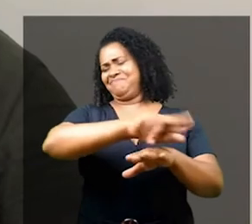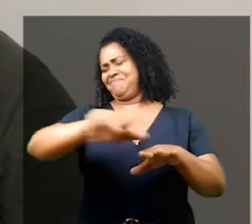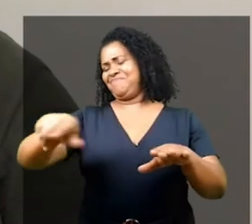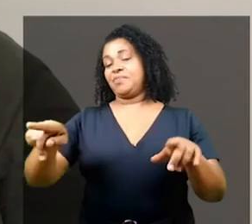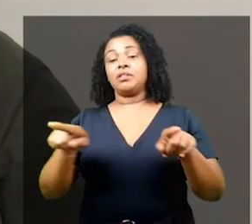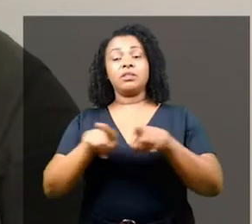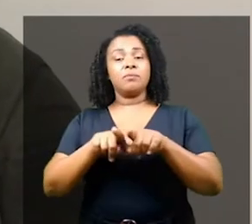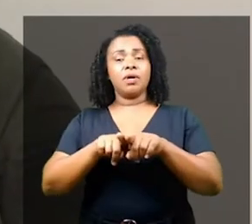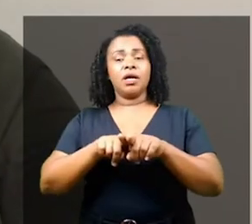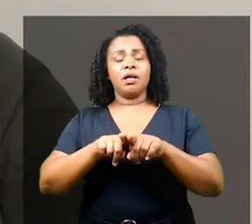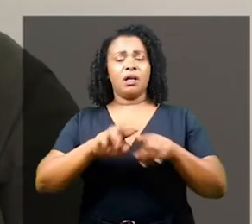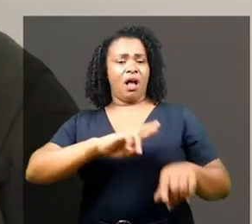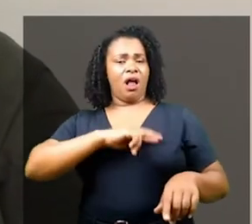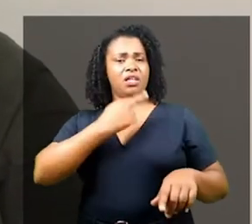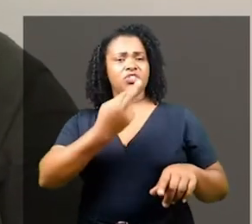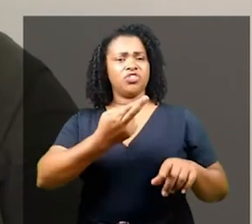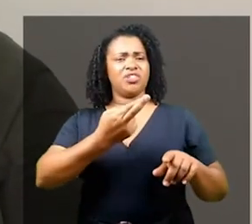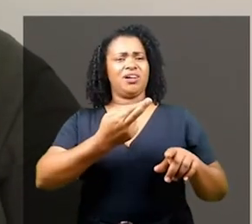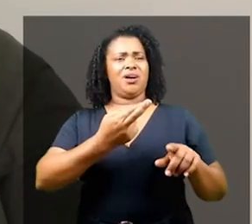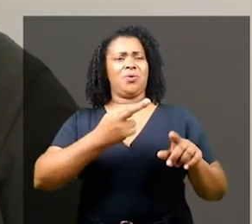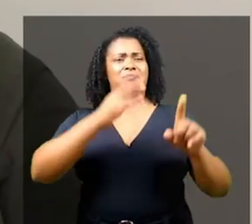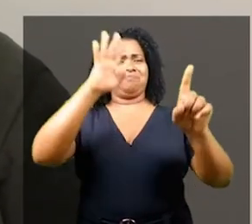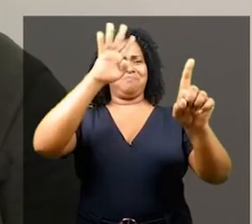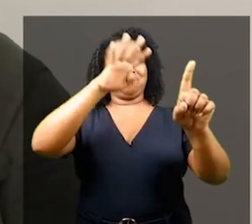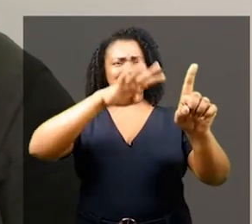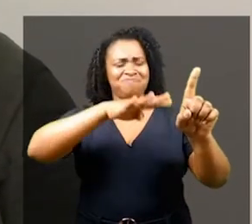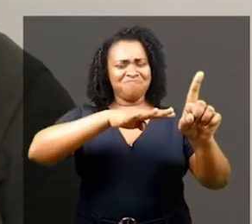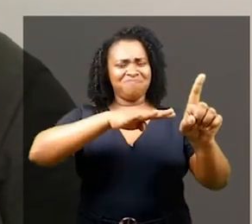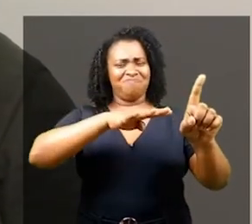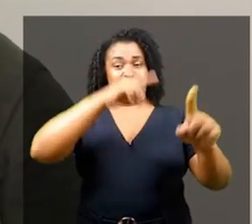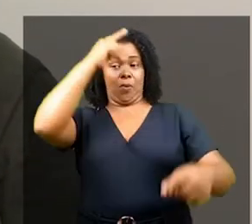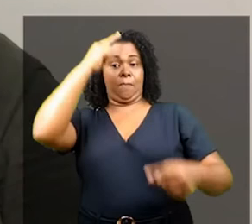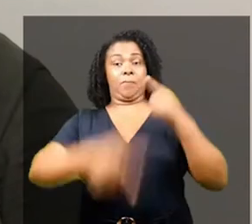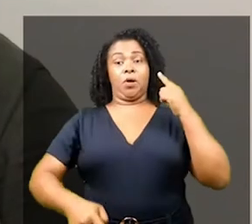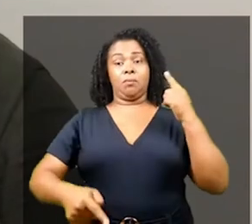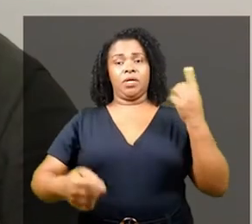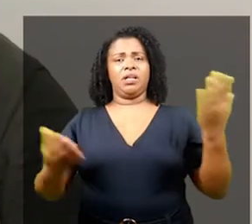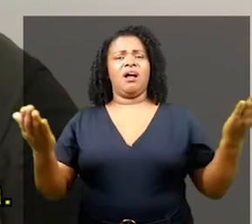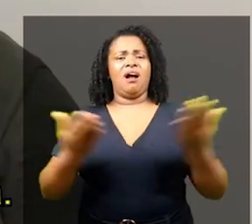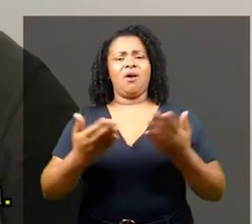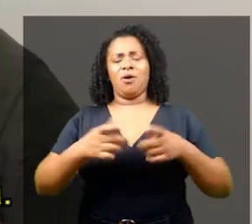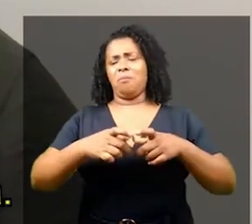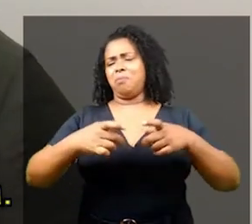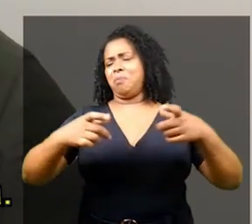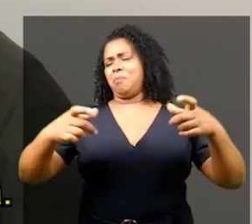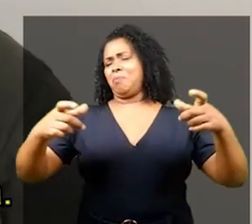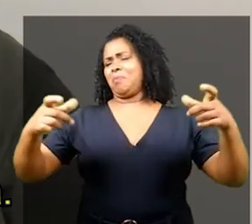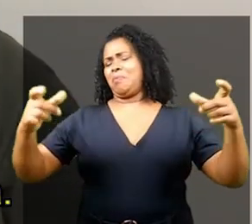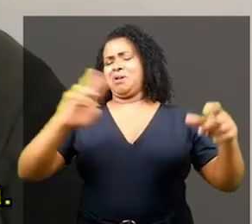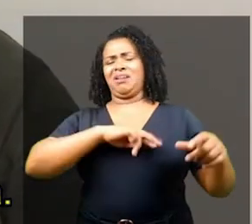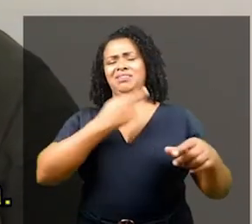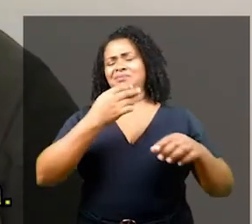intolerância religiosa nós fundimos tradições e criamos religiões que respeitam as diferenças das nações. O candomblé,